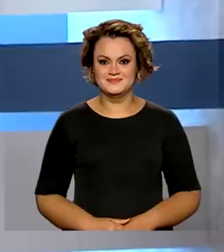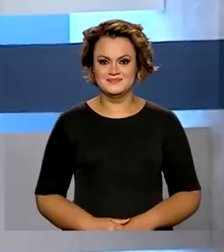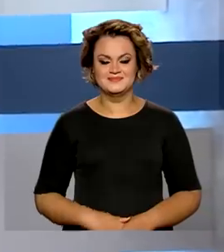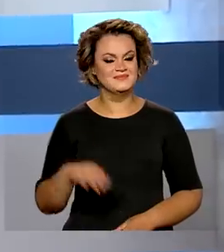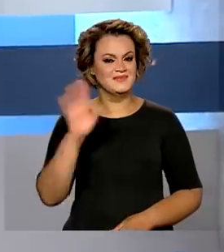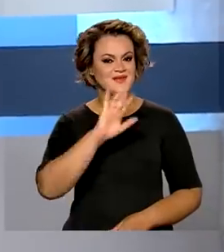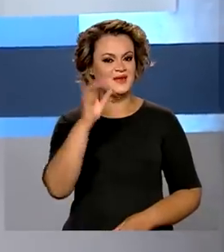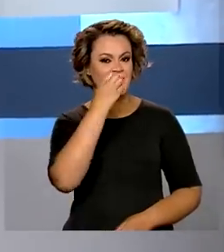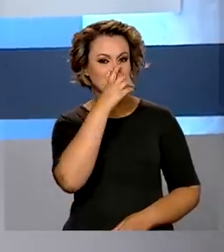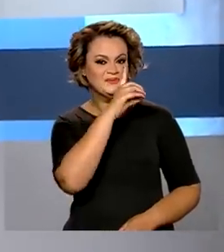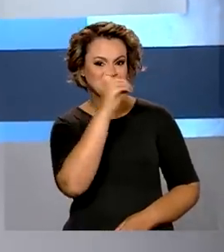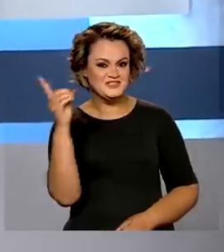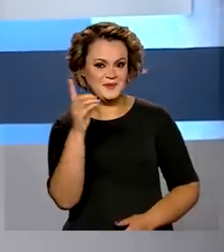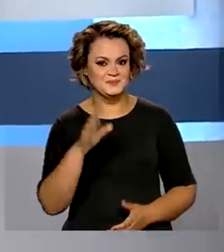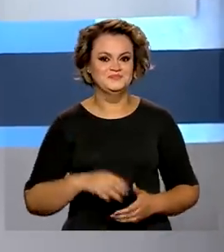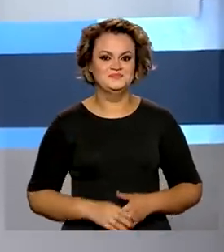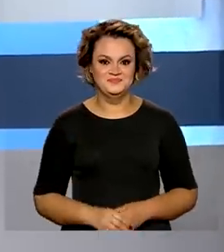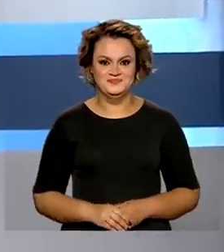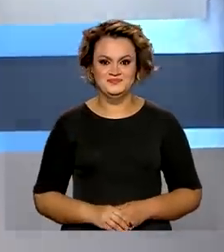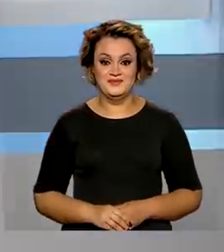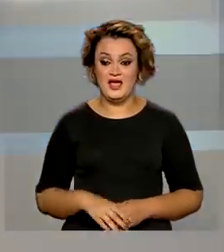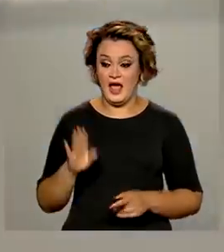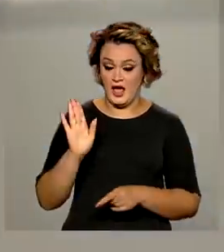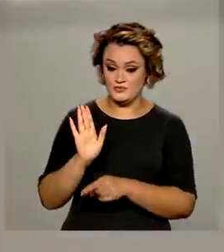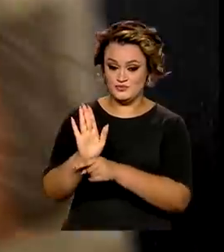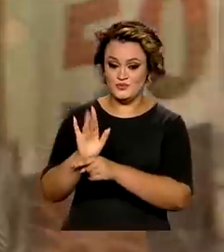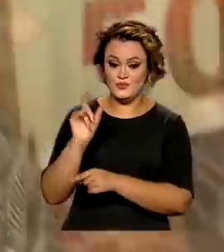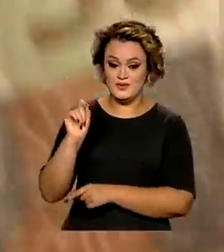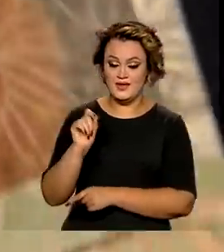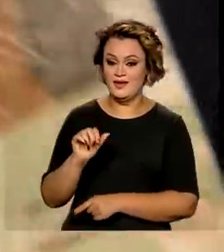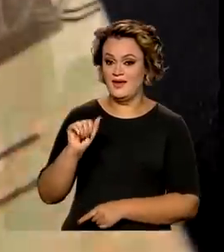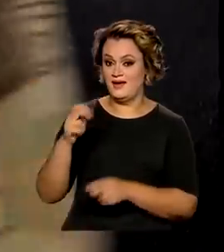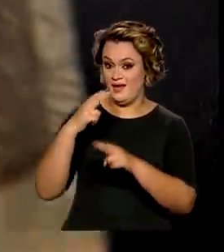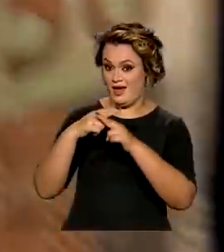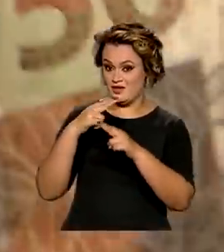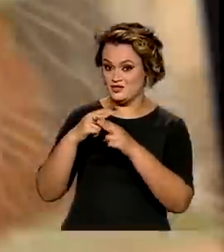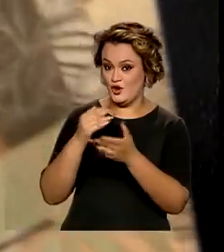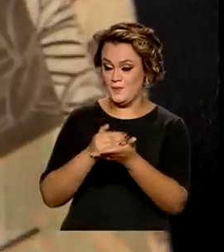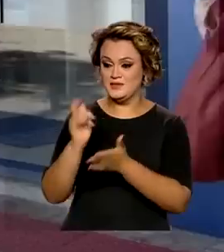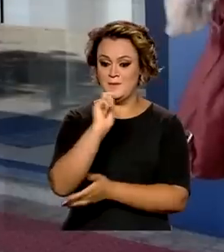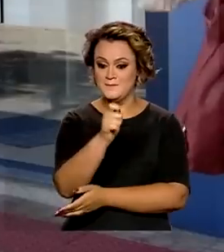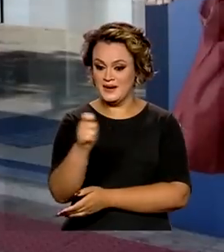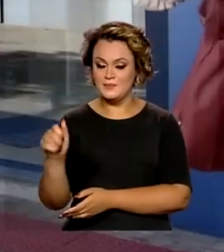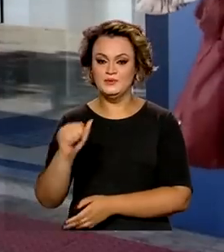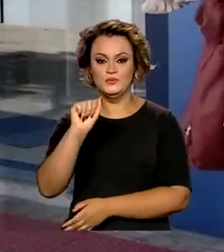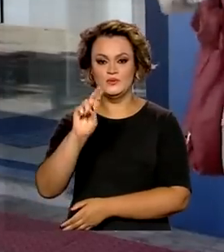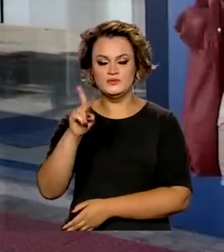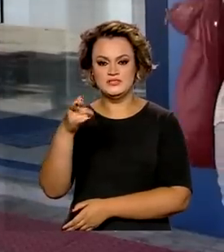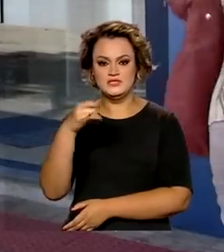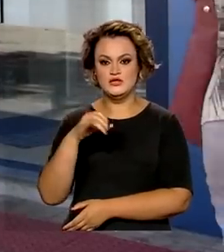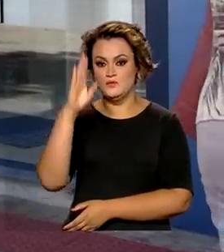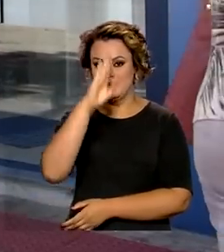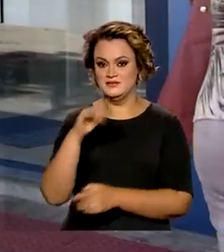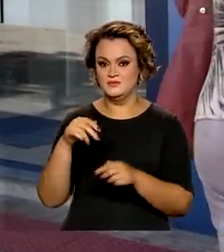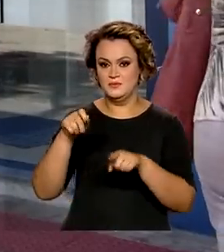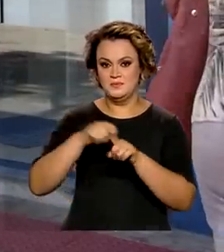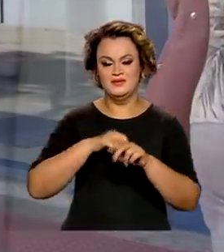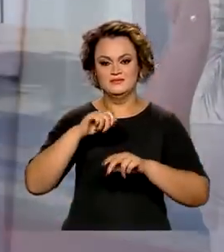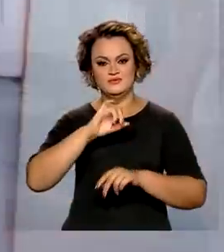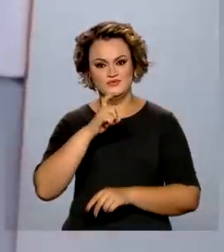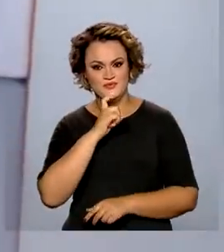Olá, bom dia! Auxílio Brasil, Caixa inicia hoje o pagamento do benefício do mês de julho.